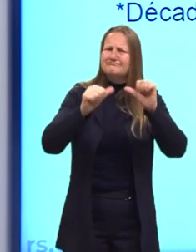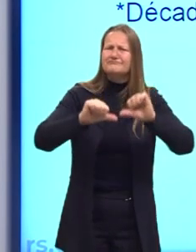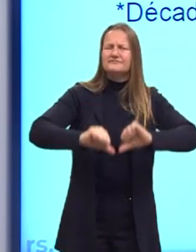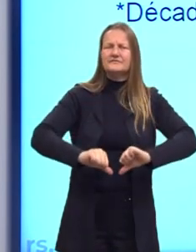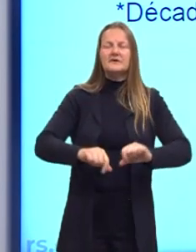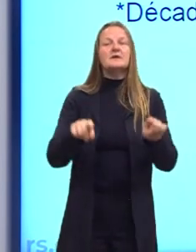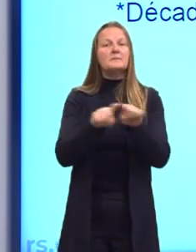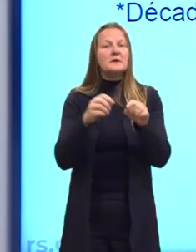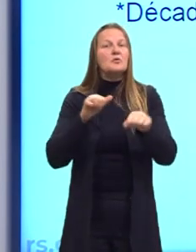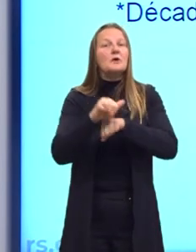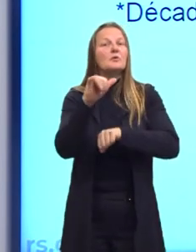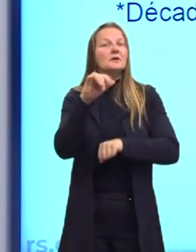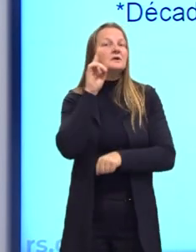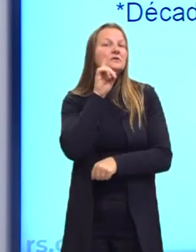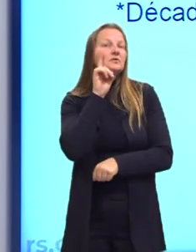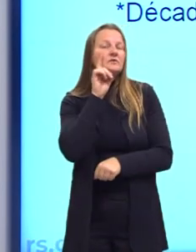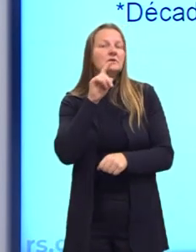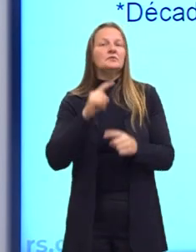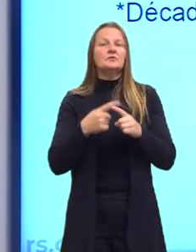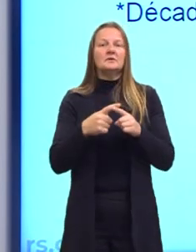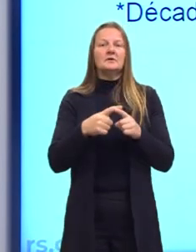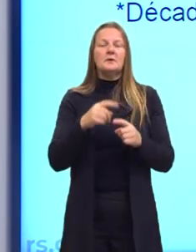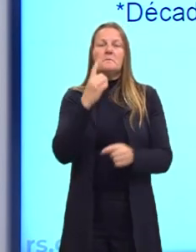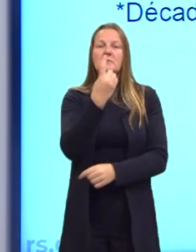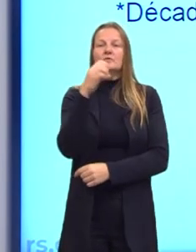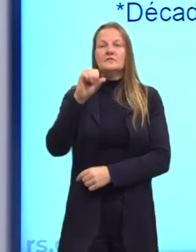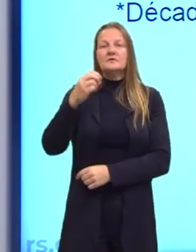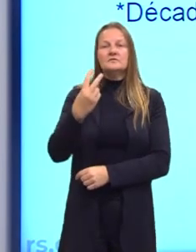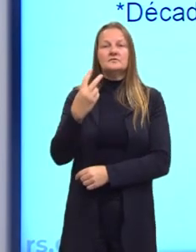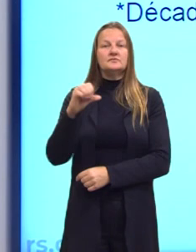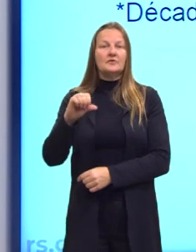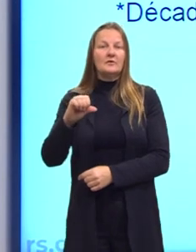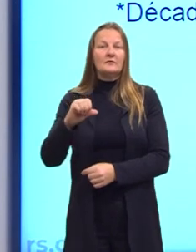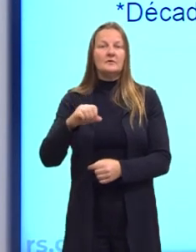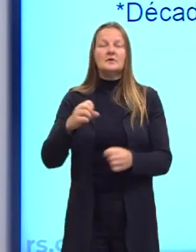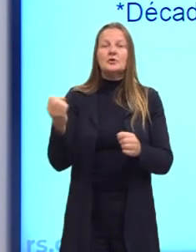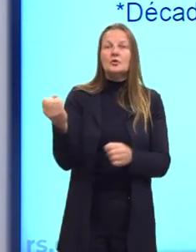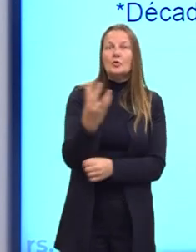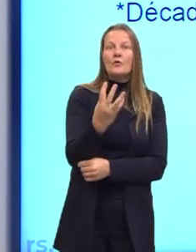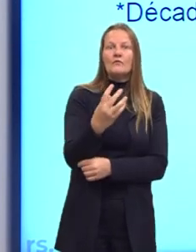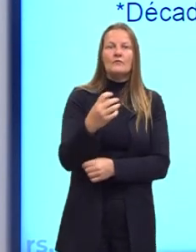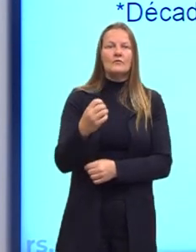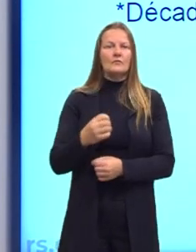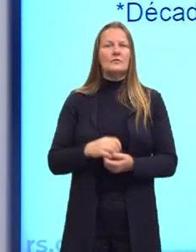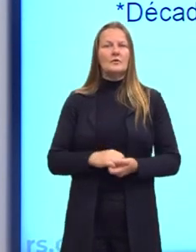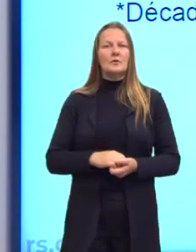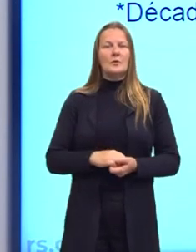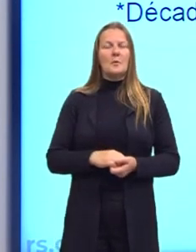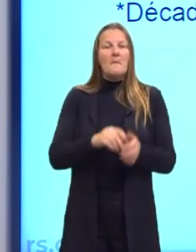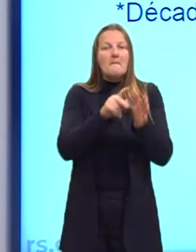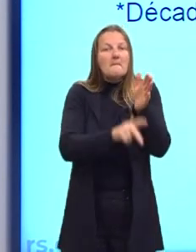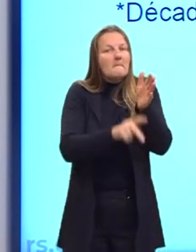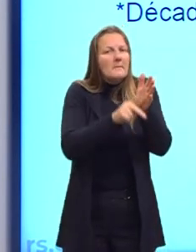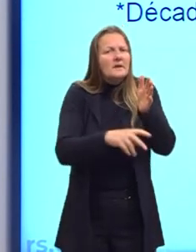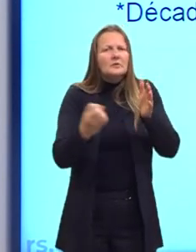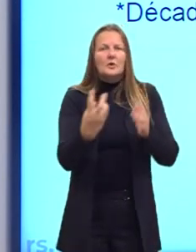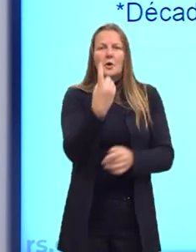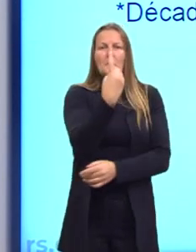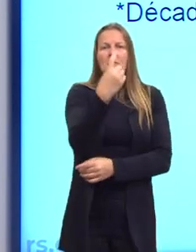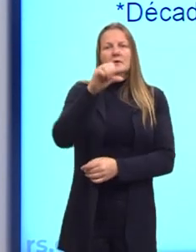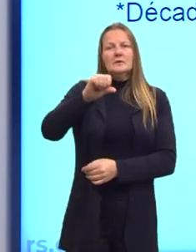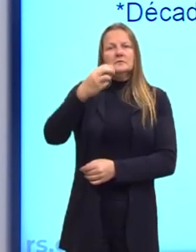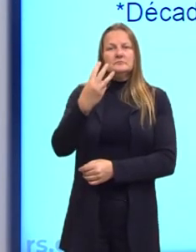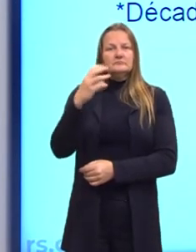Unidos, a crise e a depressão de 1929, o novo plano, New Deal, de 1930, do presidente